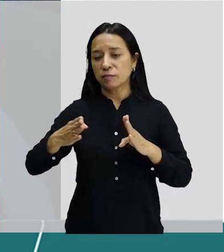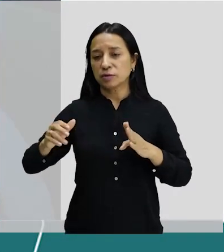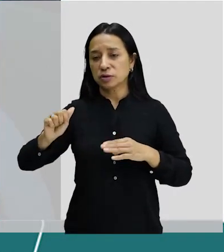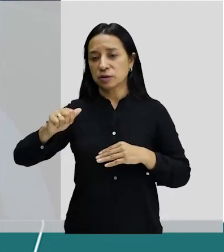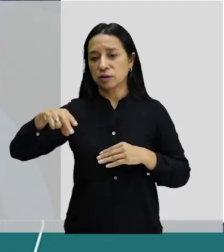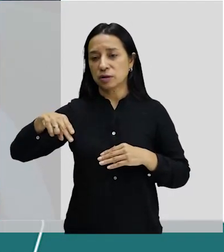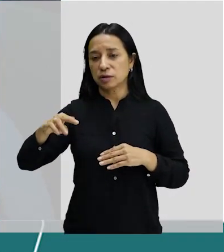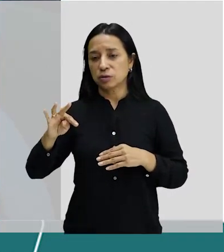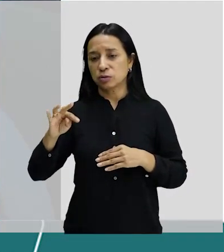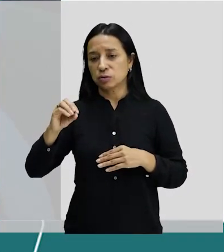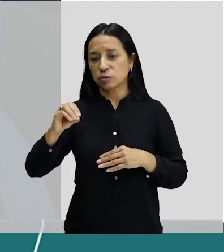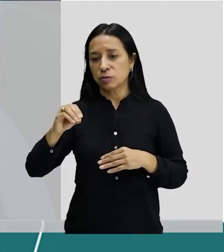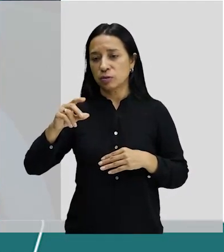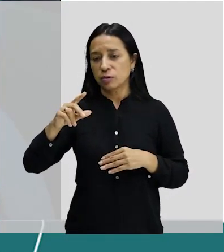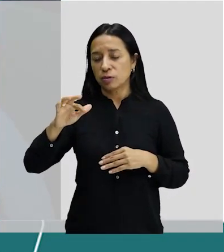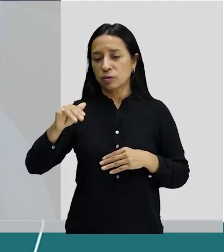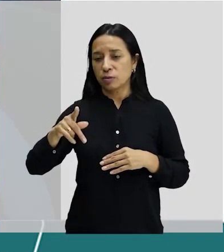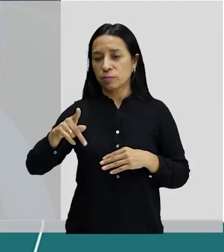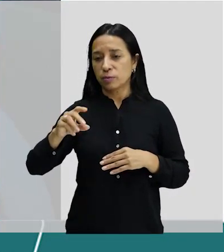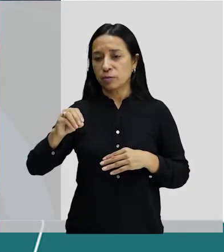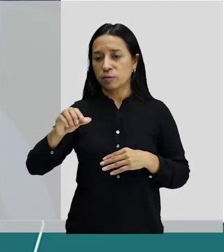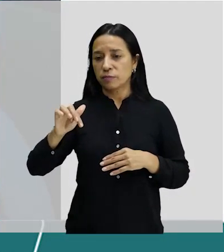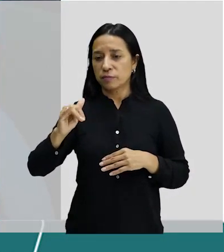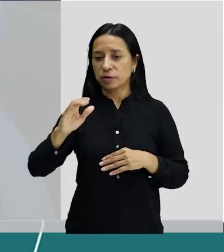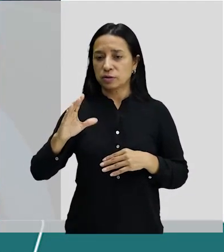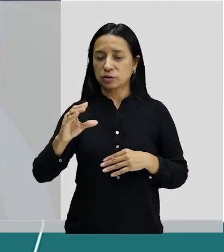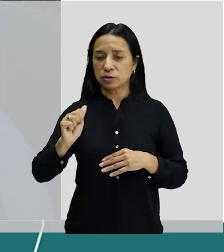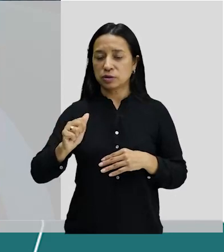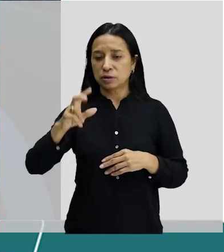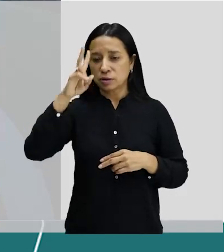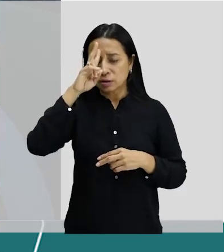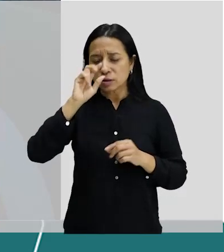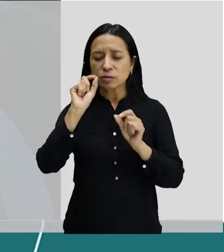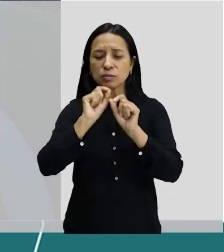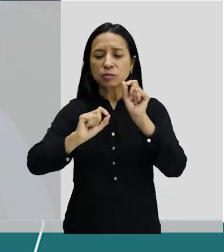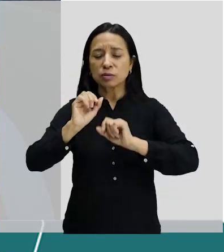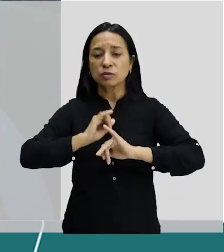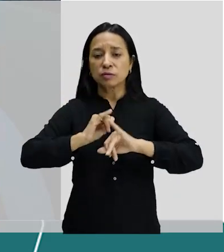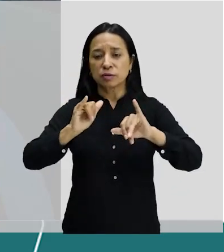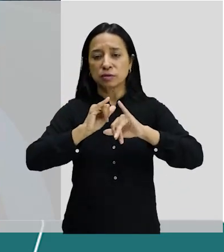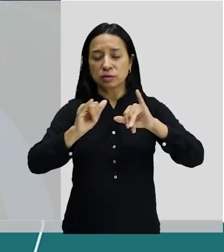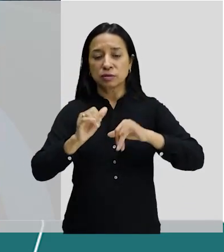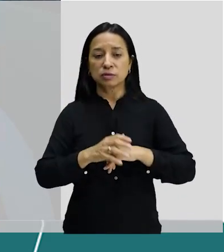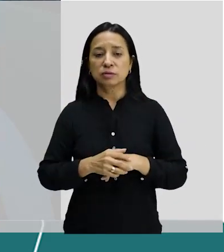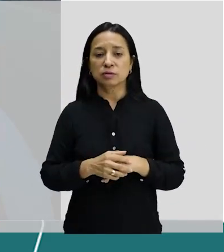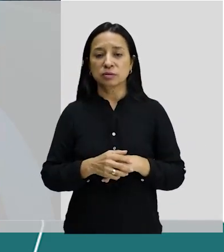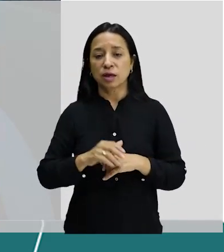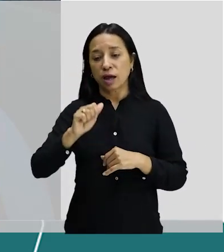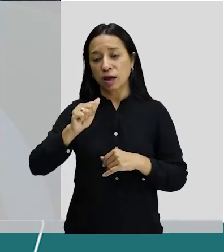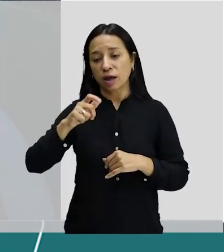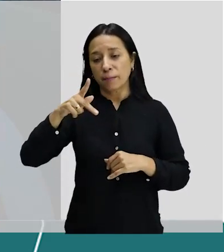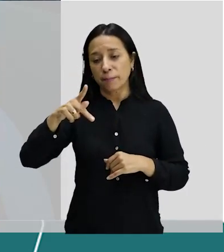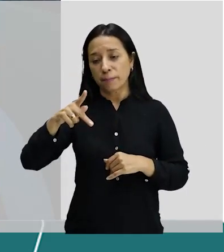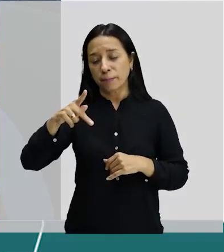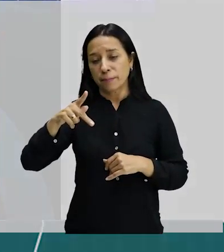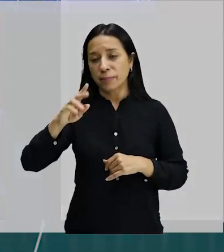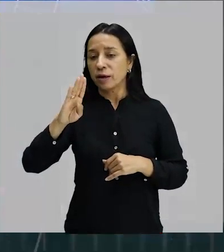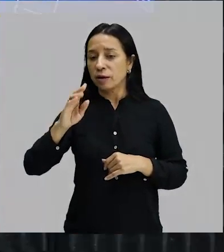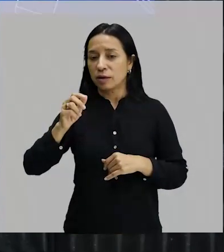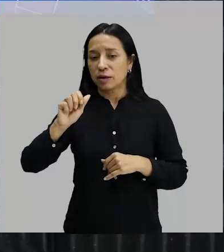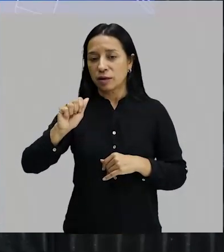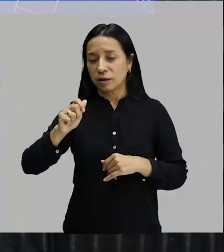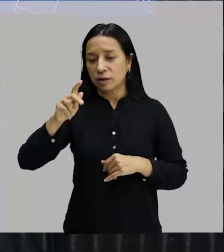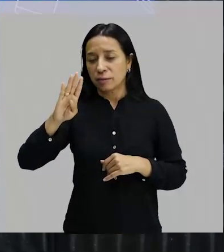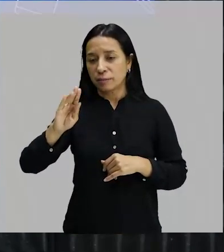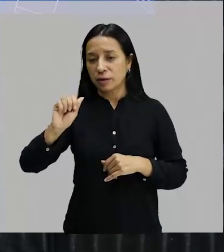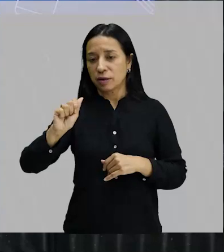Fase antropofágica. O que é a fase antropofágica? Lembram do eu falei para vocês? O Abapuru? Eu vou ter um tempinho a mais para a